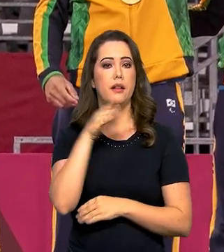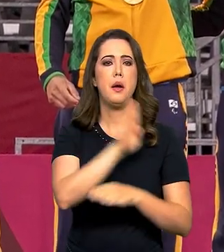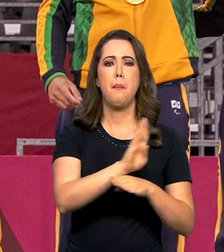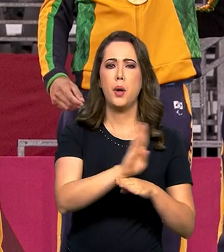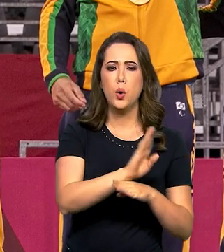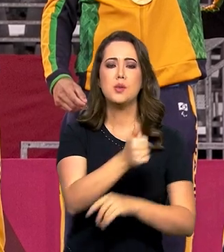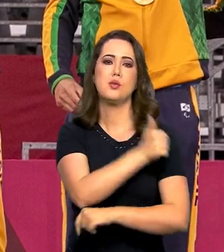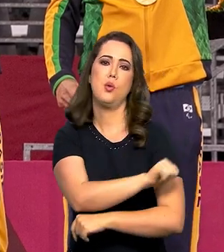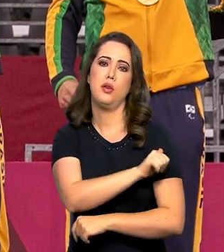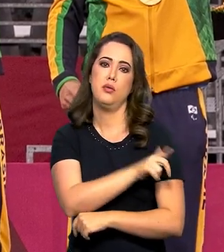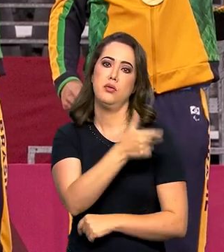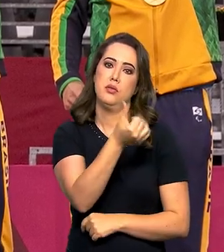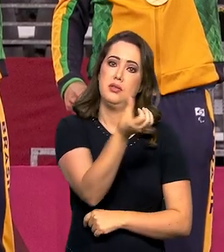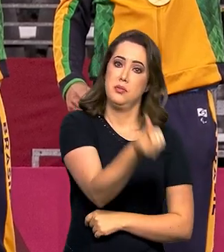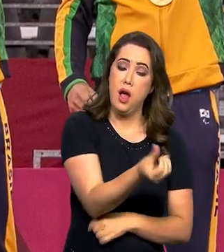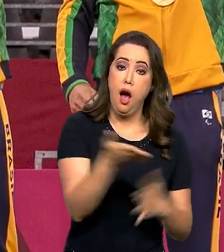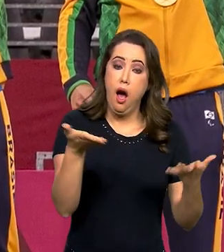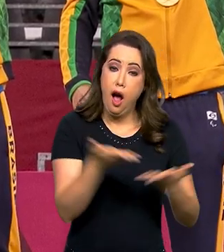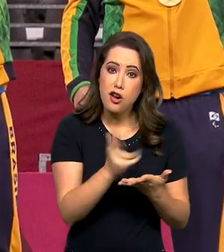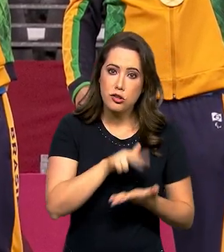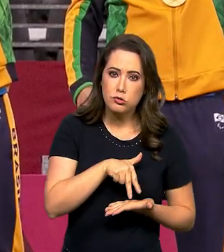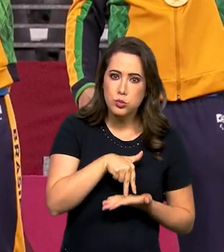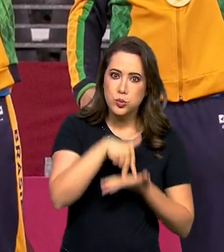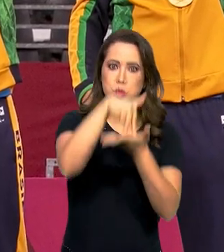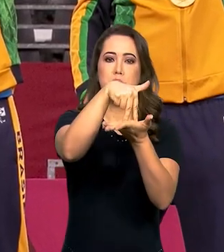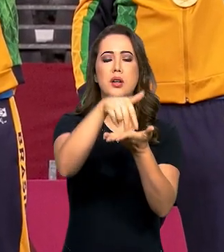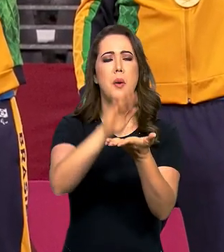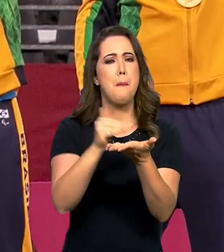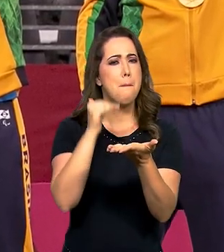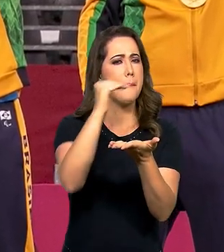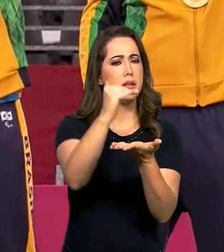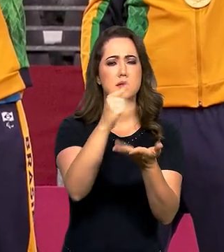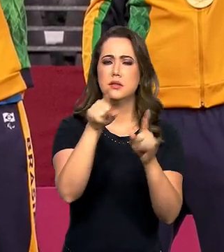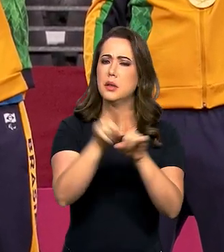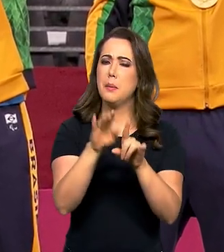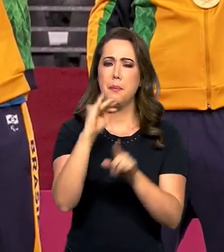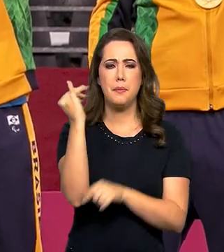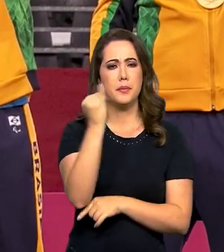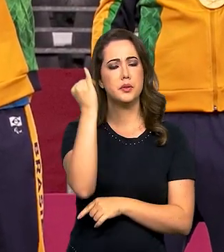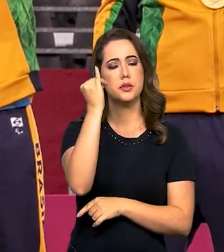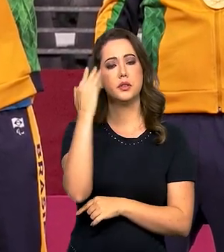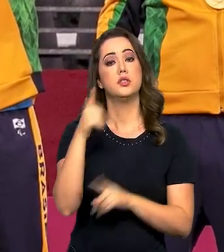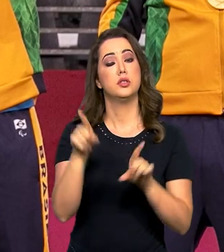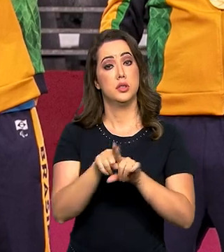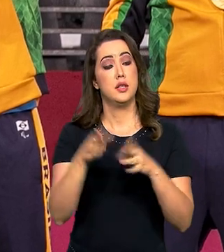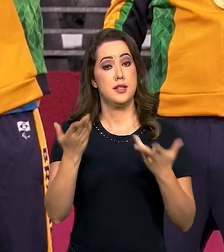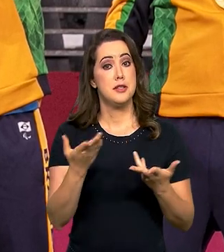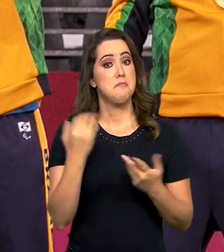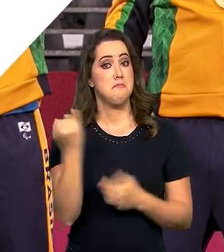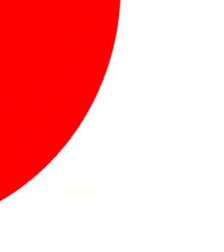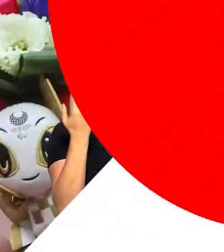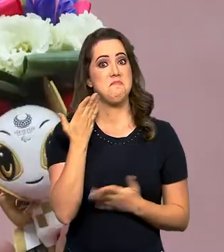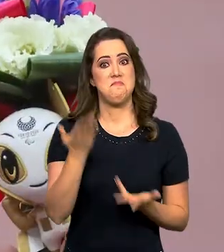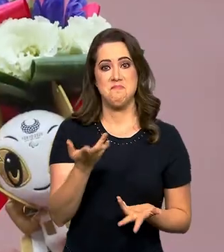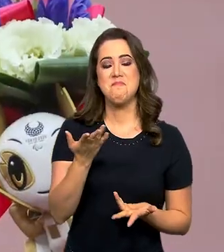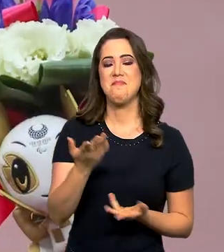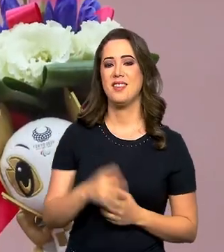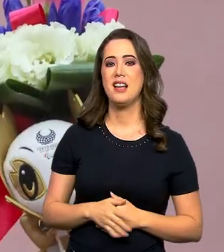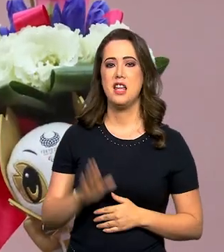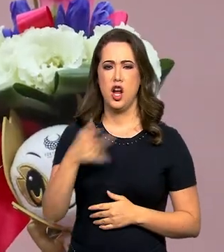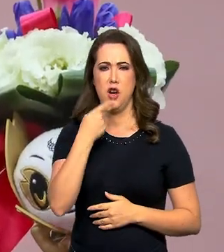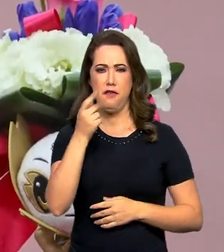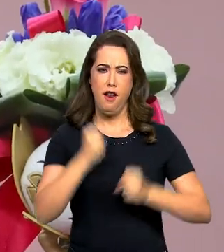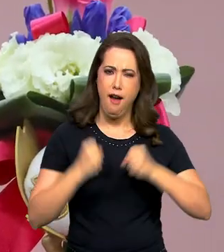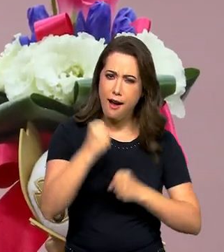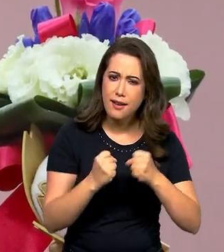Rio 2016. Agora, finalmente conseguiu subir no lugar mais alto do pódio. Olha aí que maravilha! E agora falando